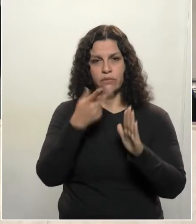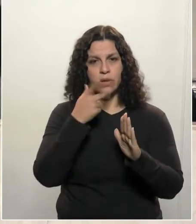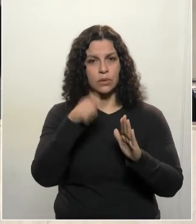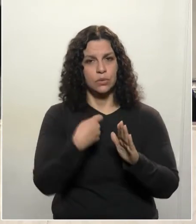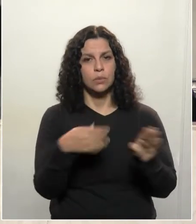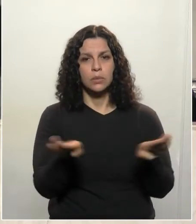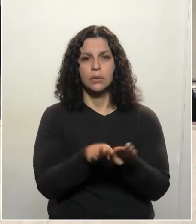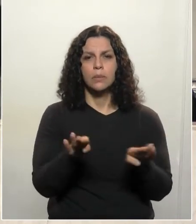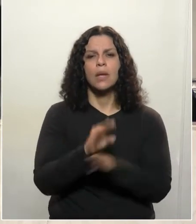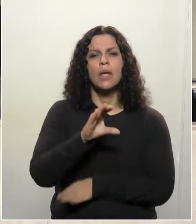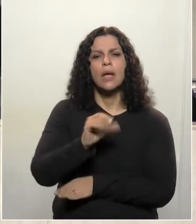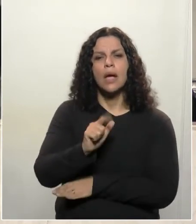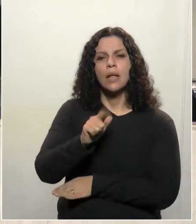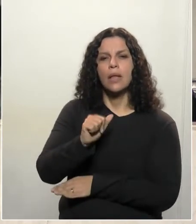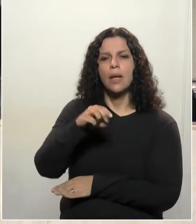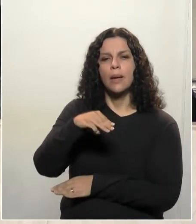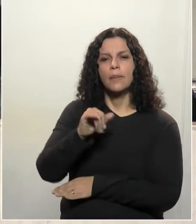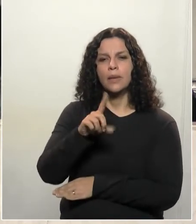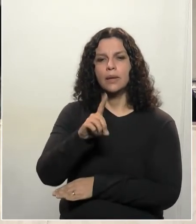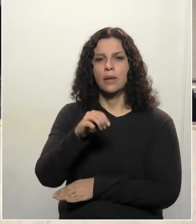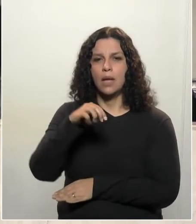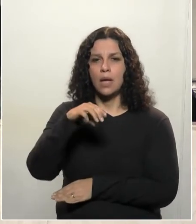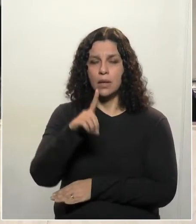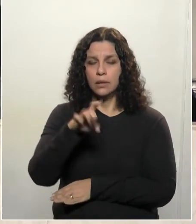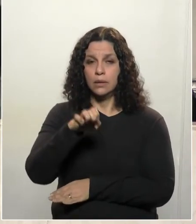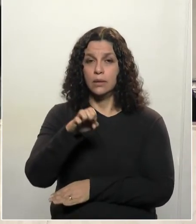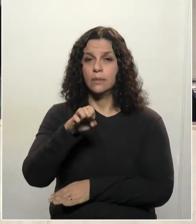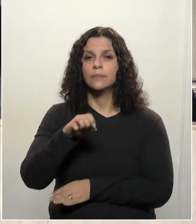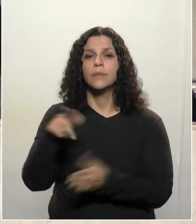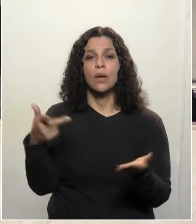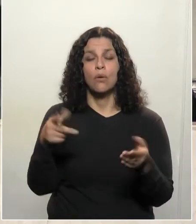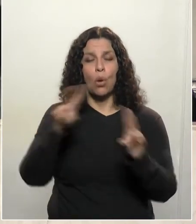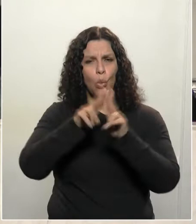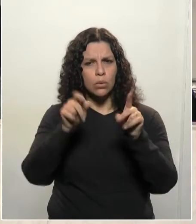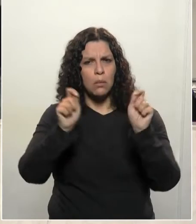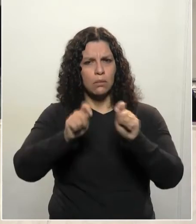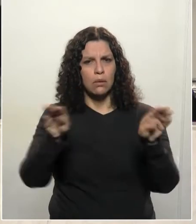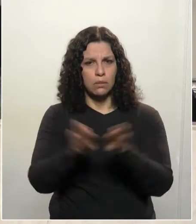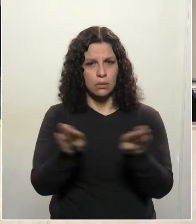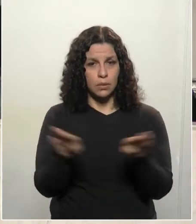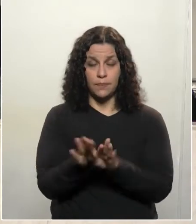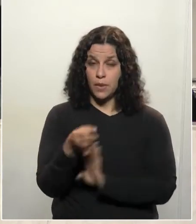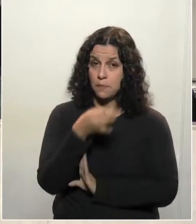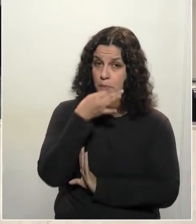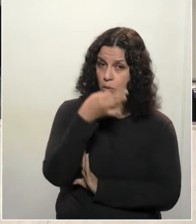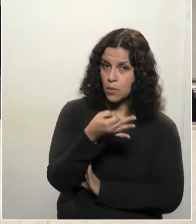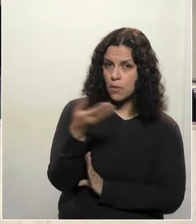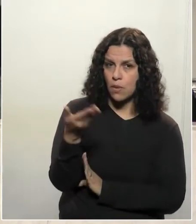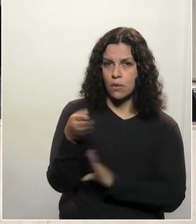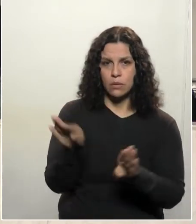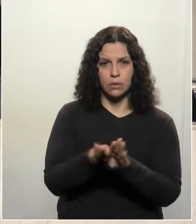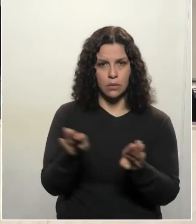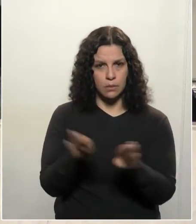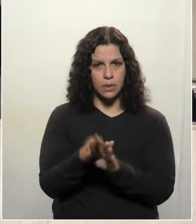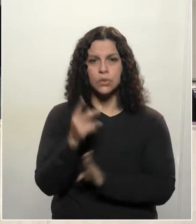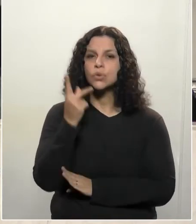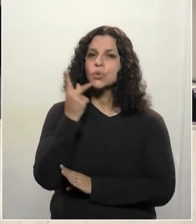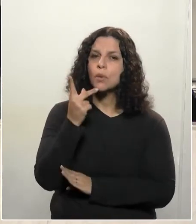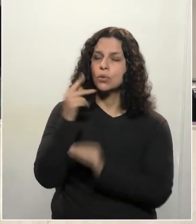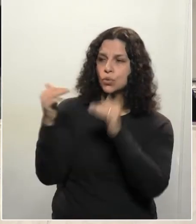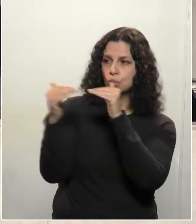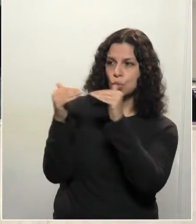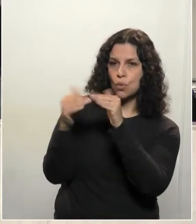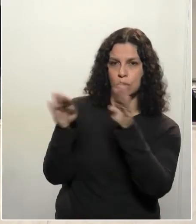parece que é possível tratar o tema. Eu sugeriria, se o nobre deputado Paulo Lito